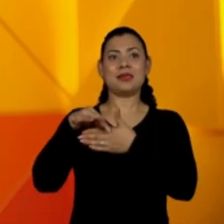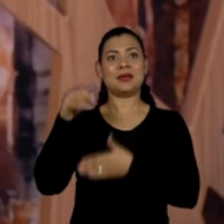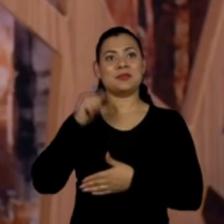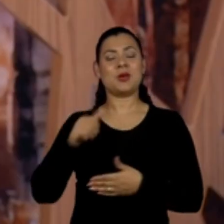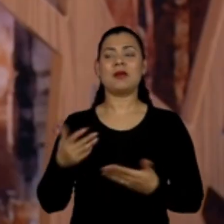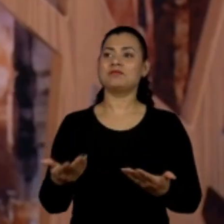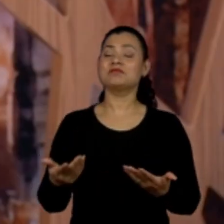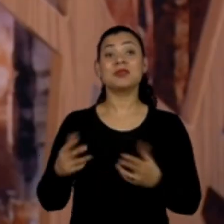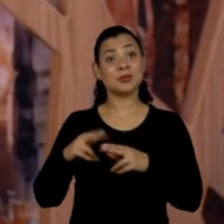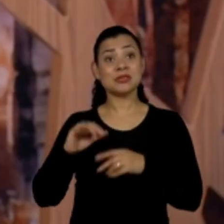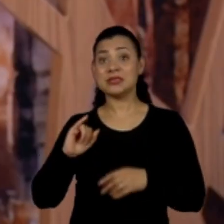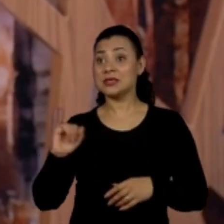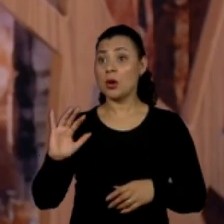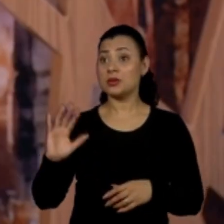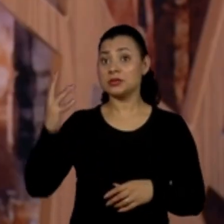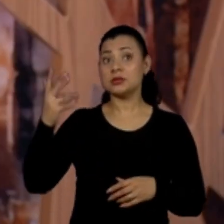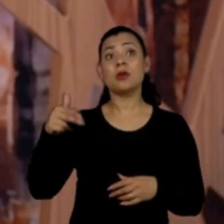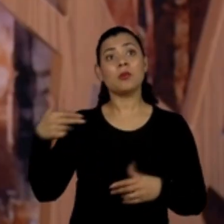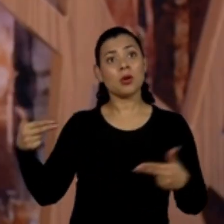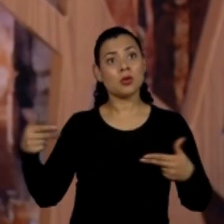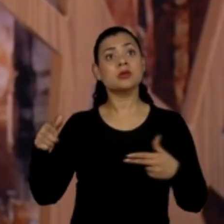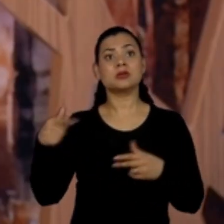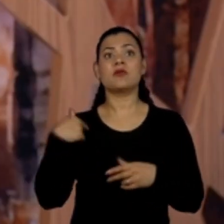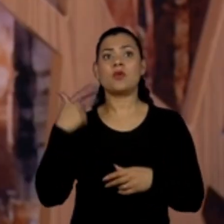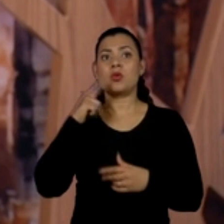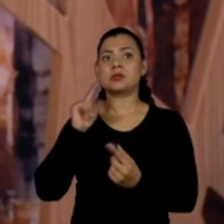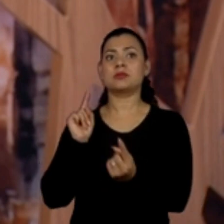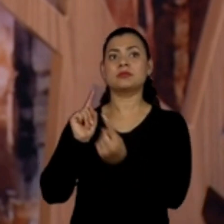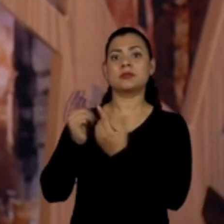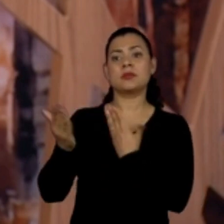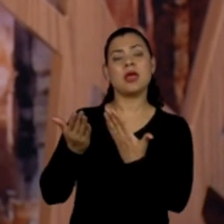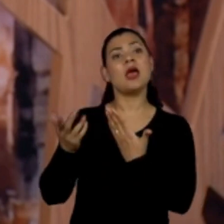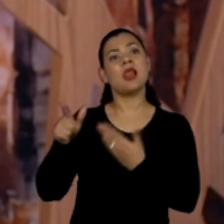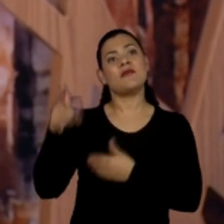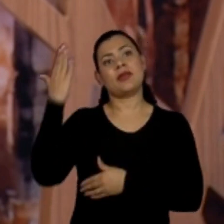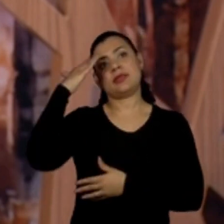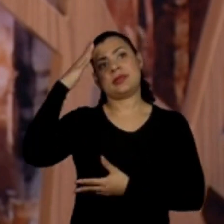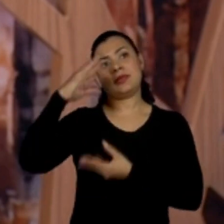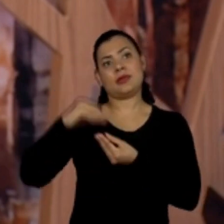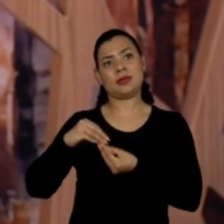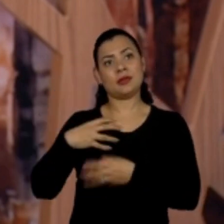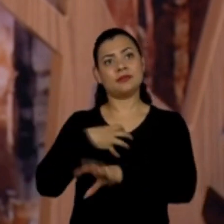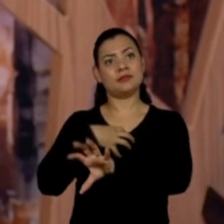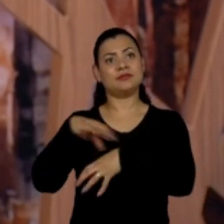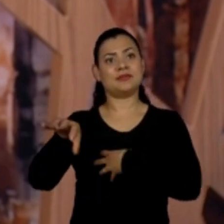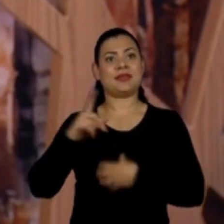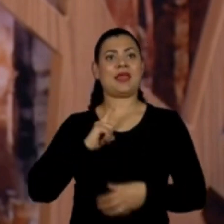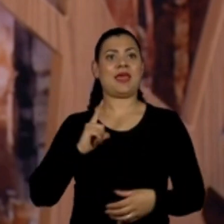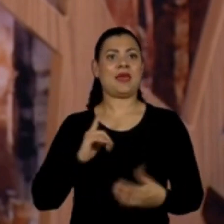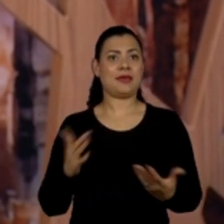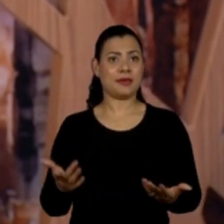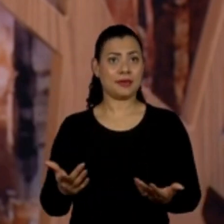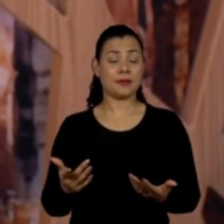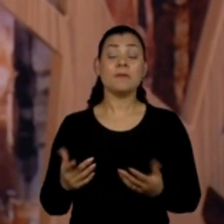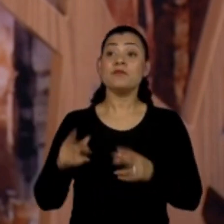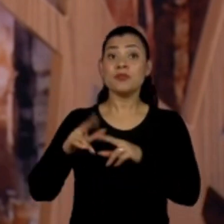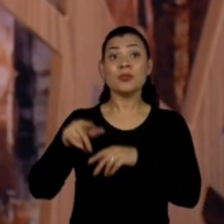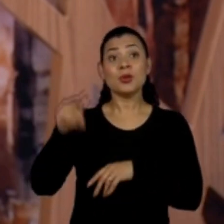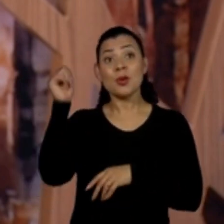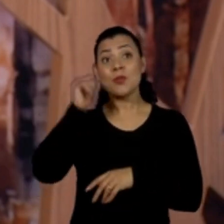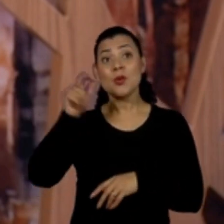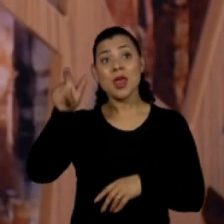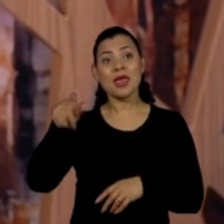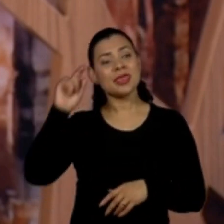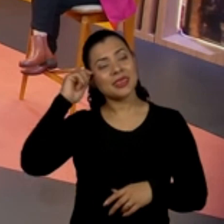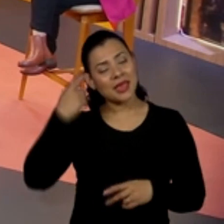ônibus. Se acontecer alguma coisa, eu vou conseguir falar com ela, porque ela vai entender, sentir o que eu passo. E por ela ser também uma